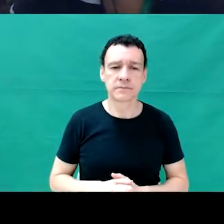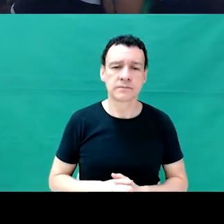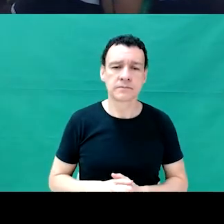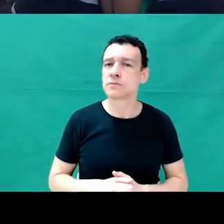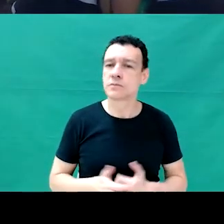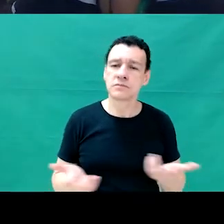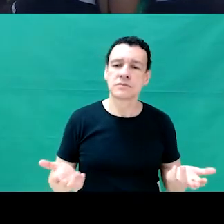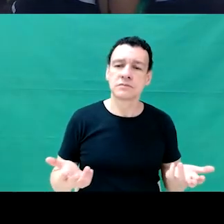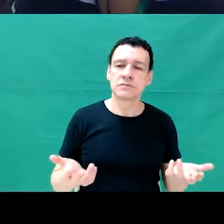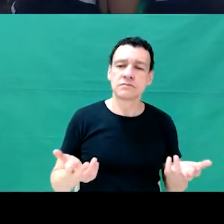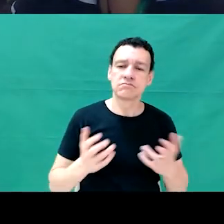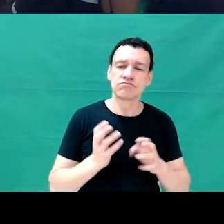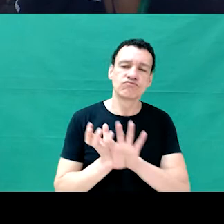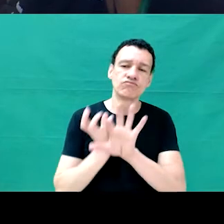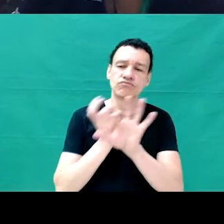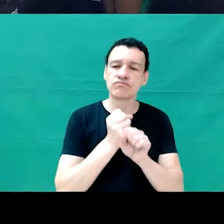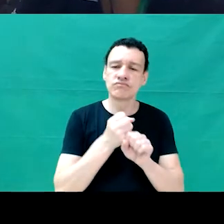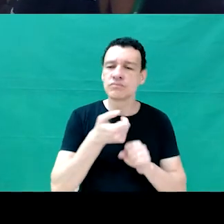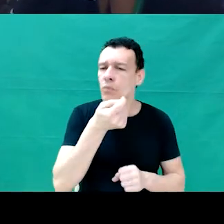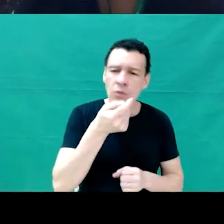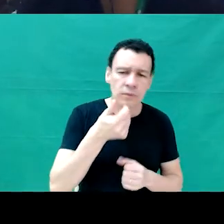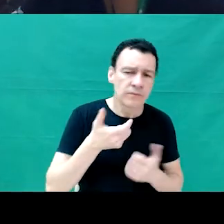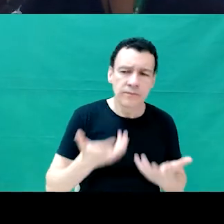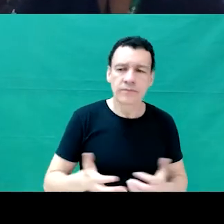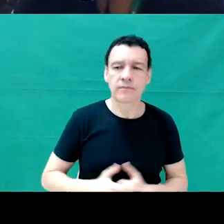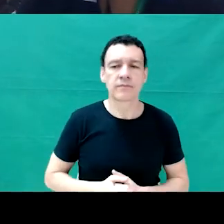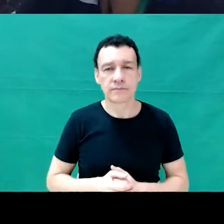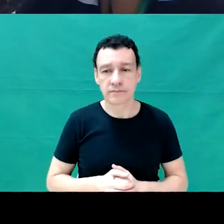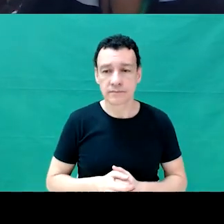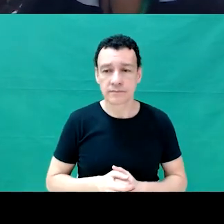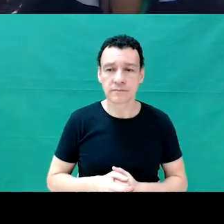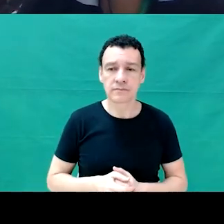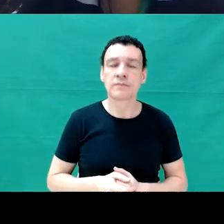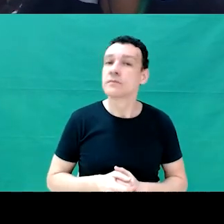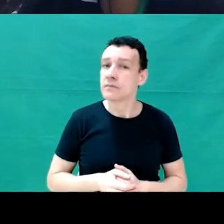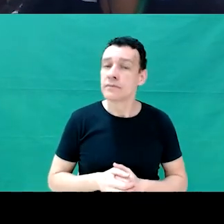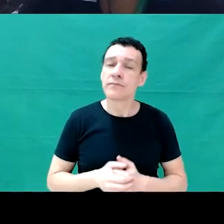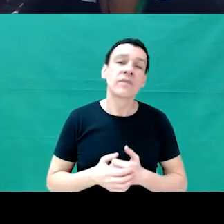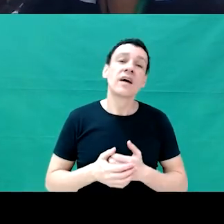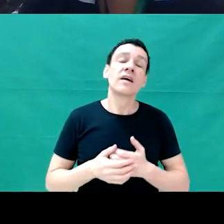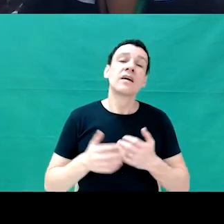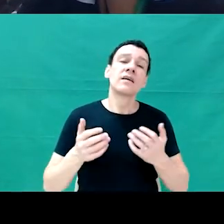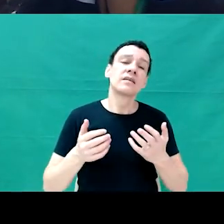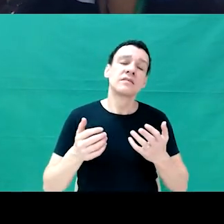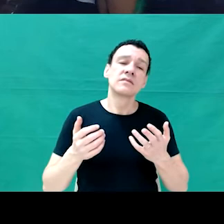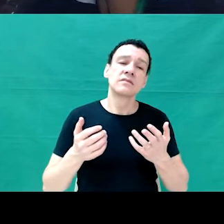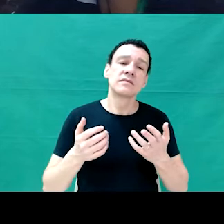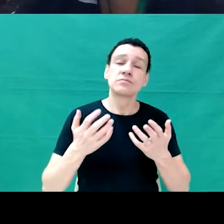na questão das mulheres. E essa teoria da ciranda, que ela chama, ela vem falar